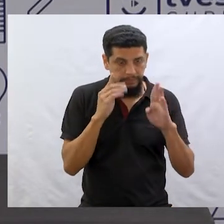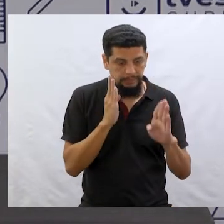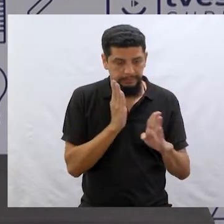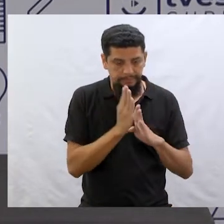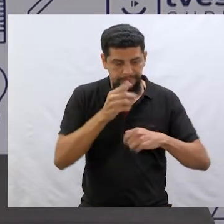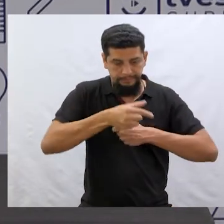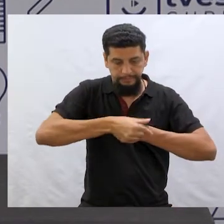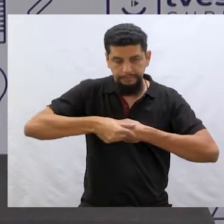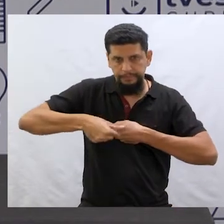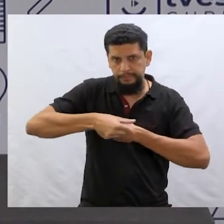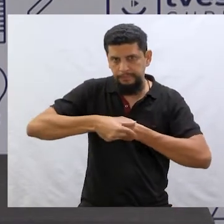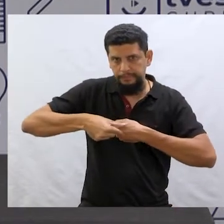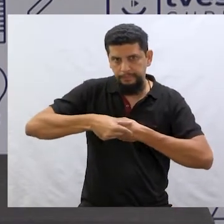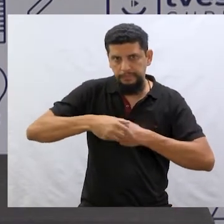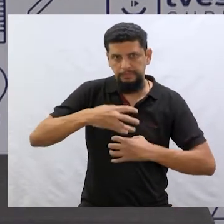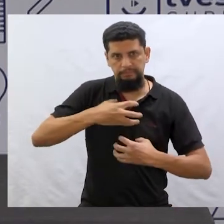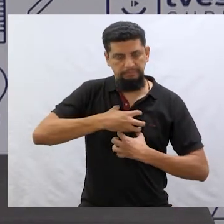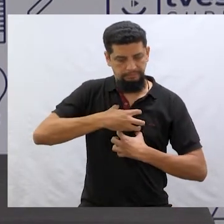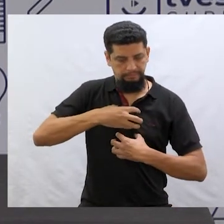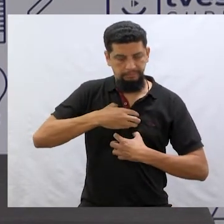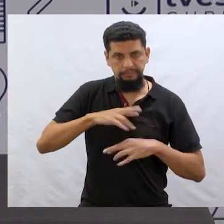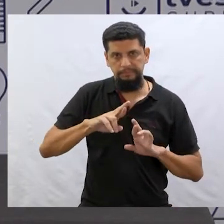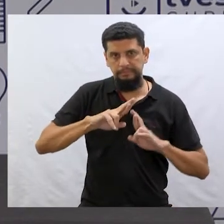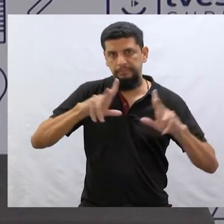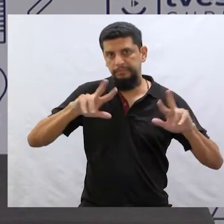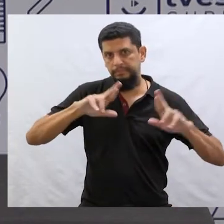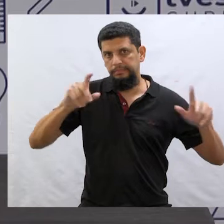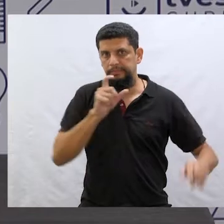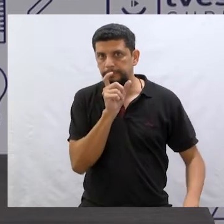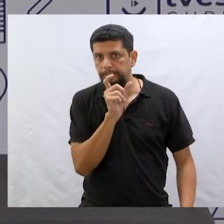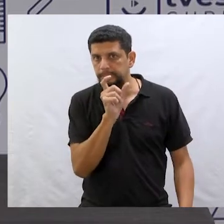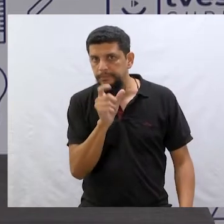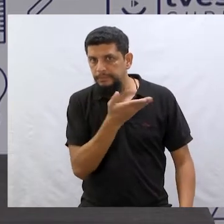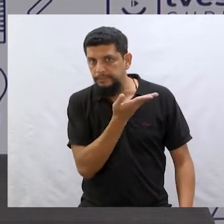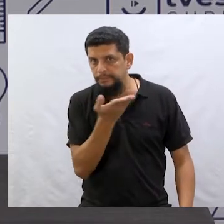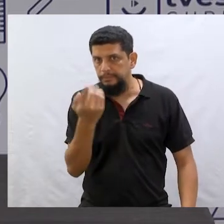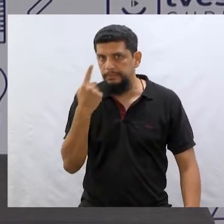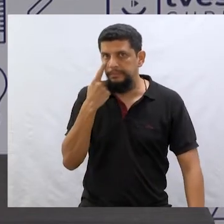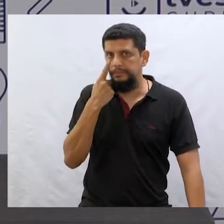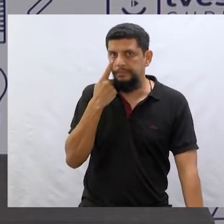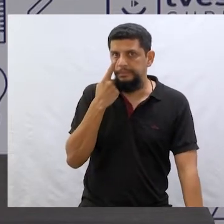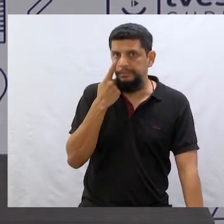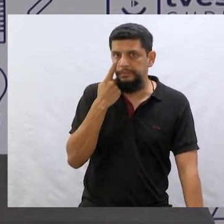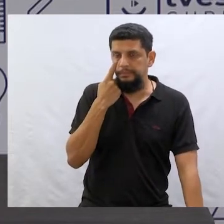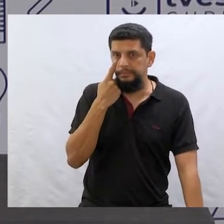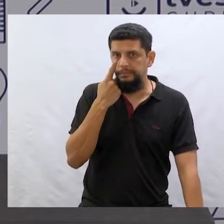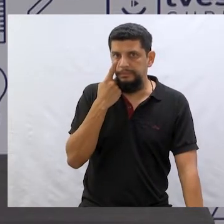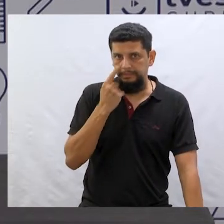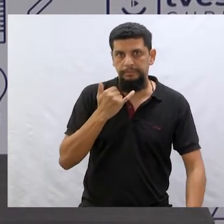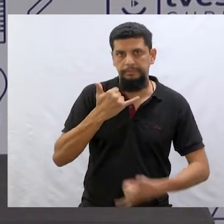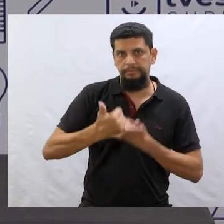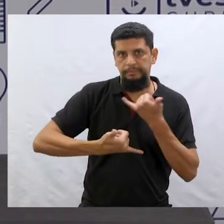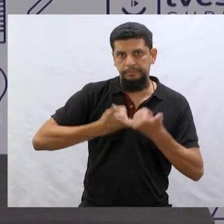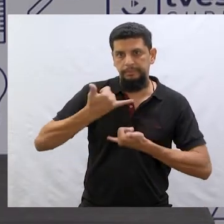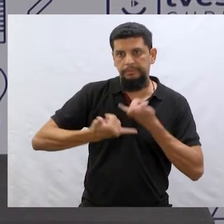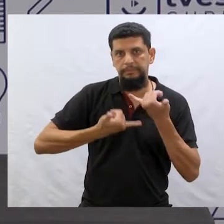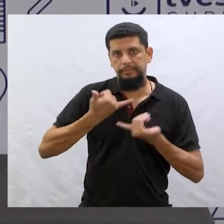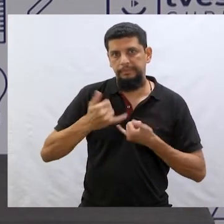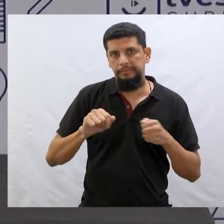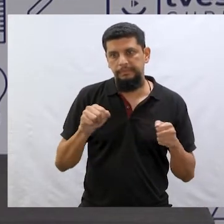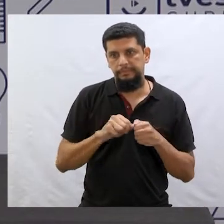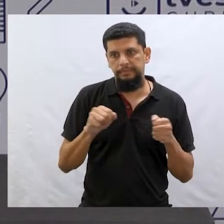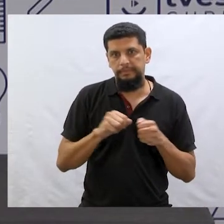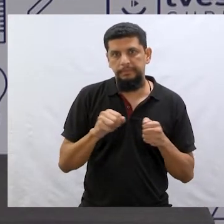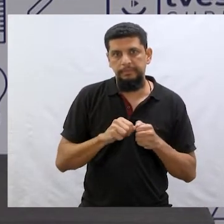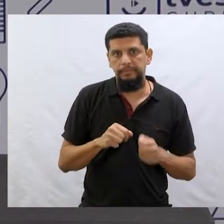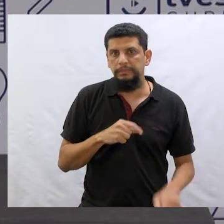pelo autor, são os sentidos diferentes das palavras. Você viu que ali, é até uma brincadeirinha que ele faz,